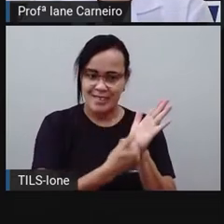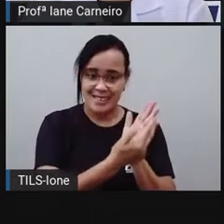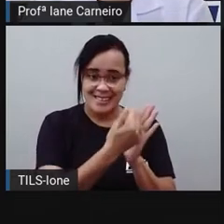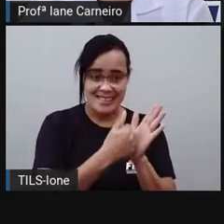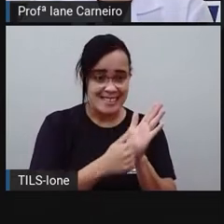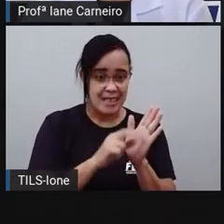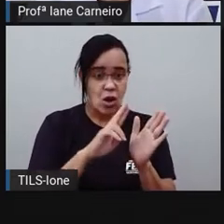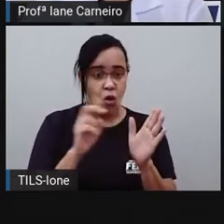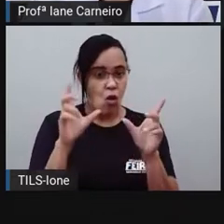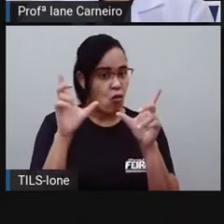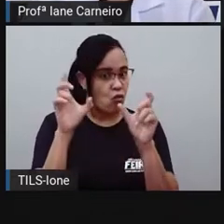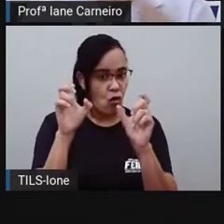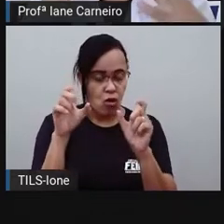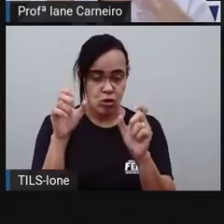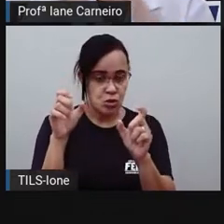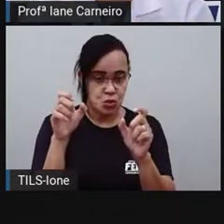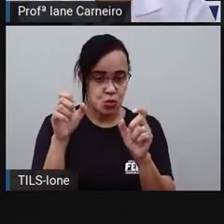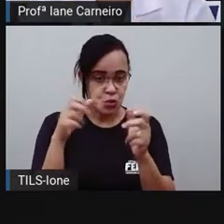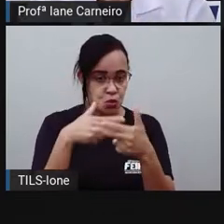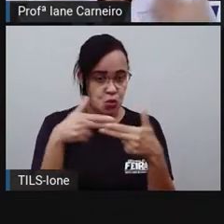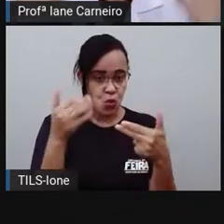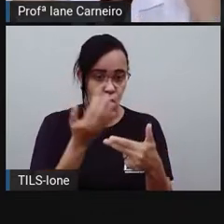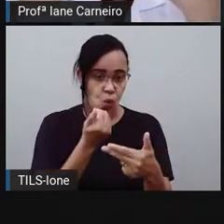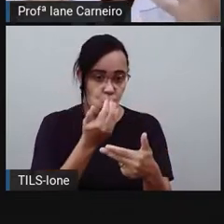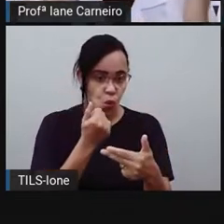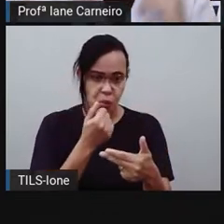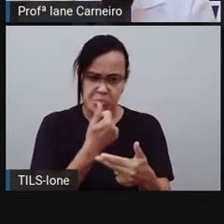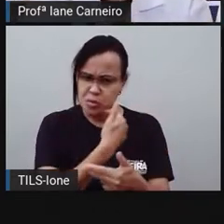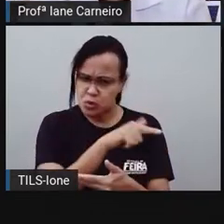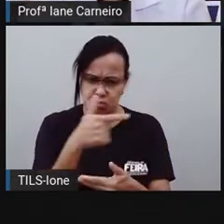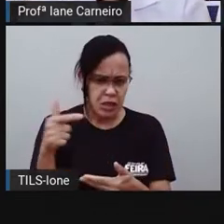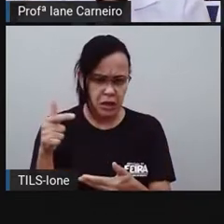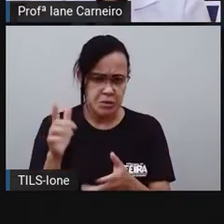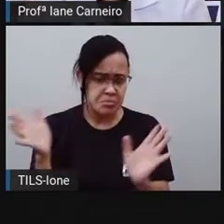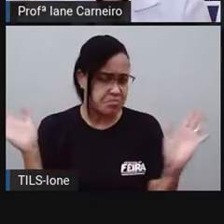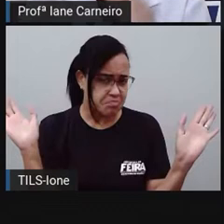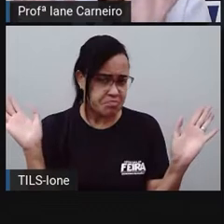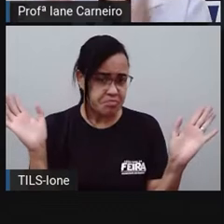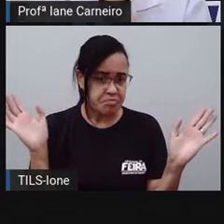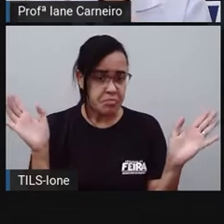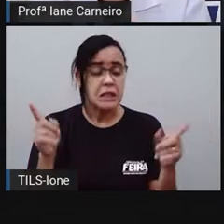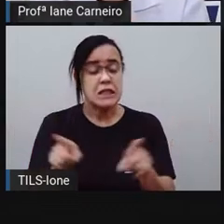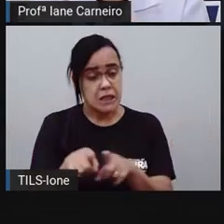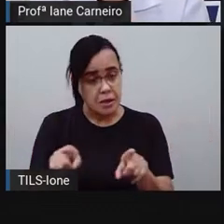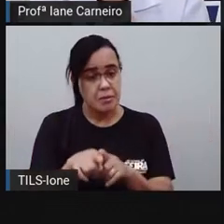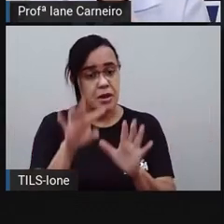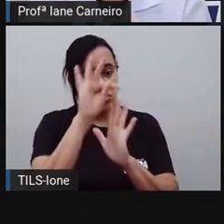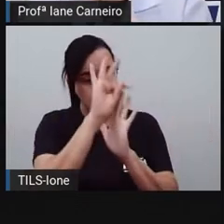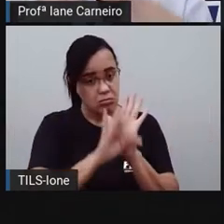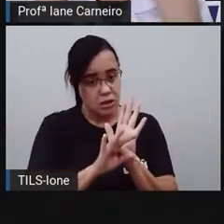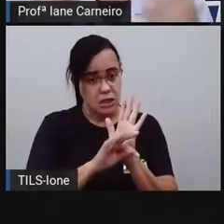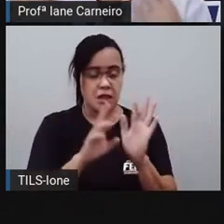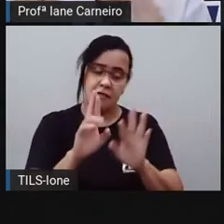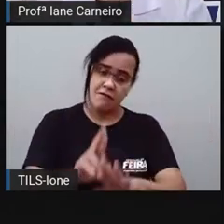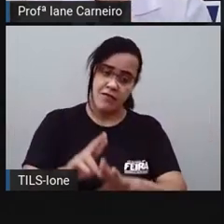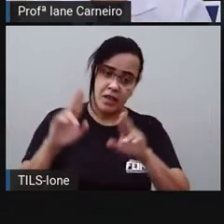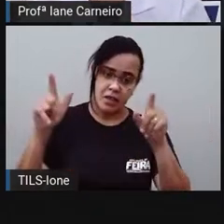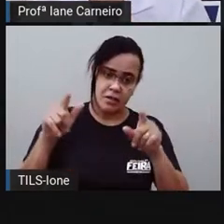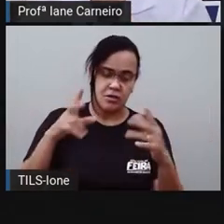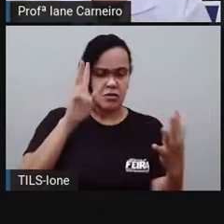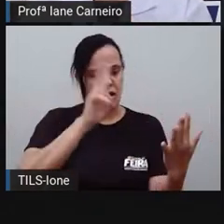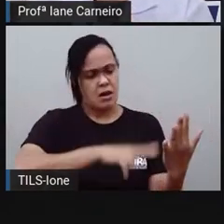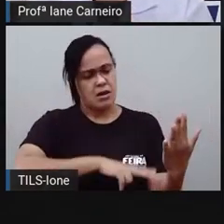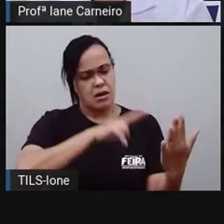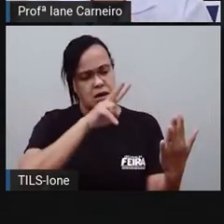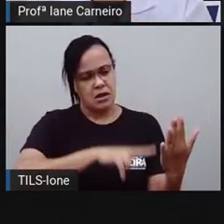ser produzido, né? A gente vê um texto. E esse texto também está diferente. Então a Pró vai ler aqui para vocês e eu quero que vocês pensem aí com